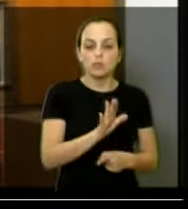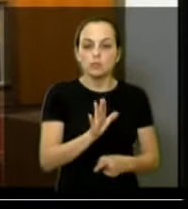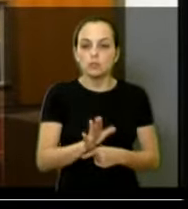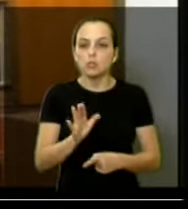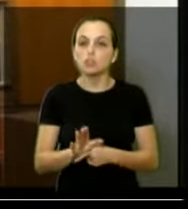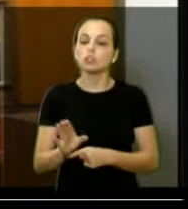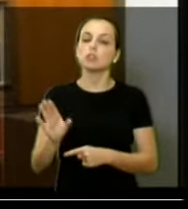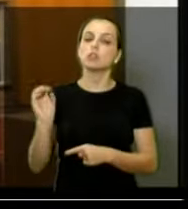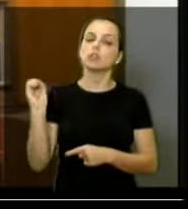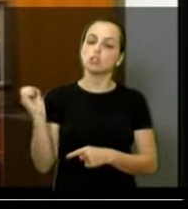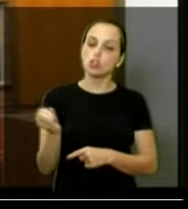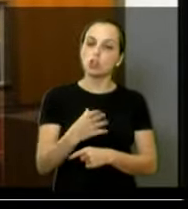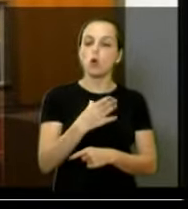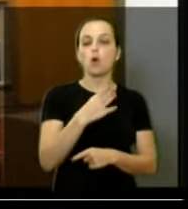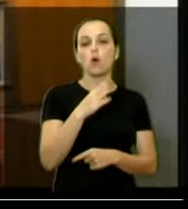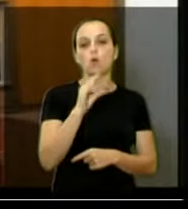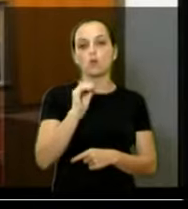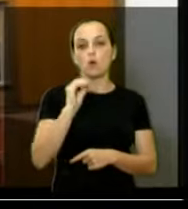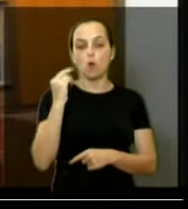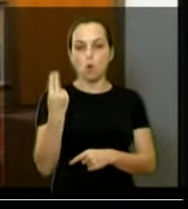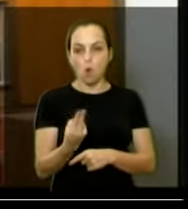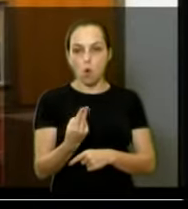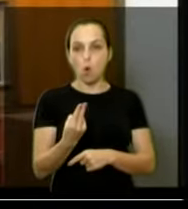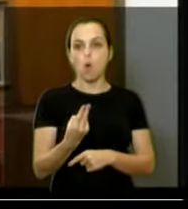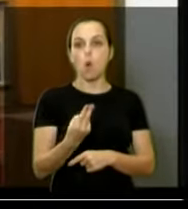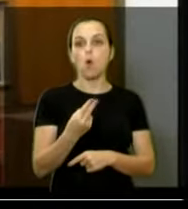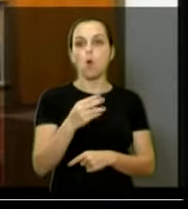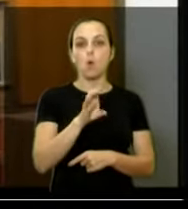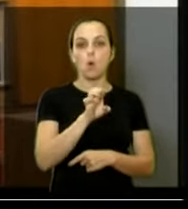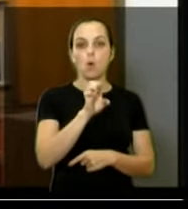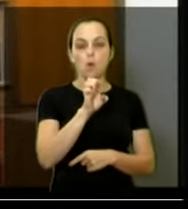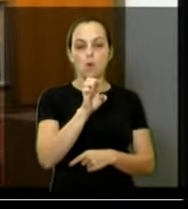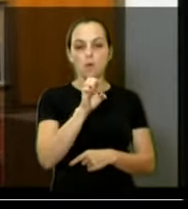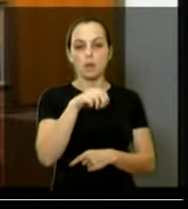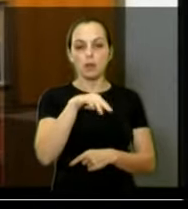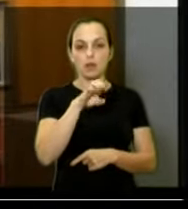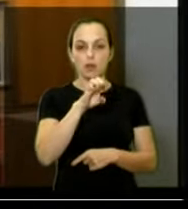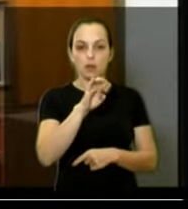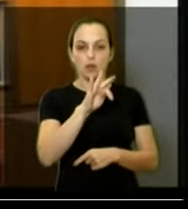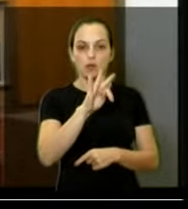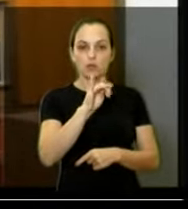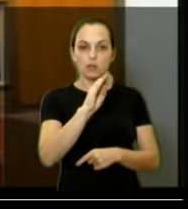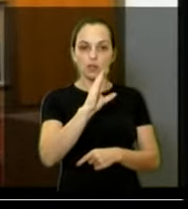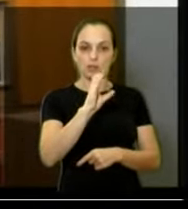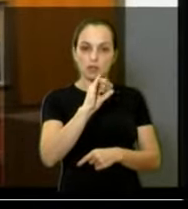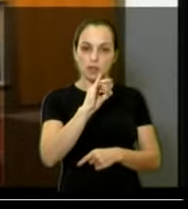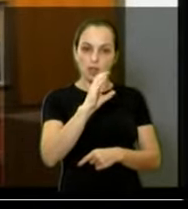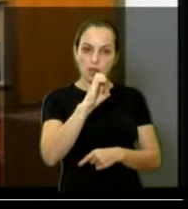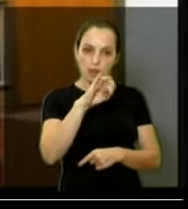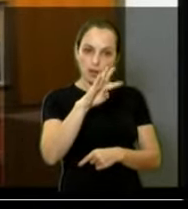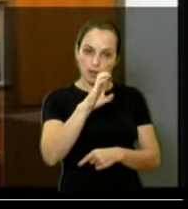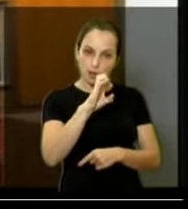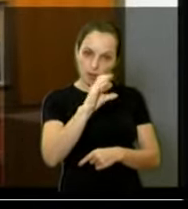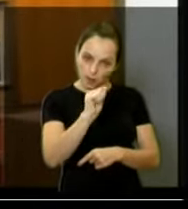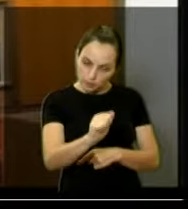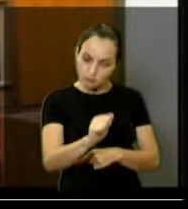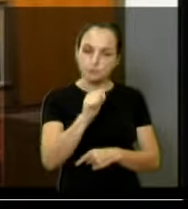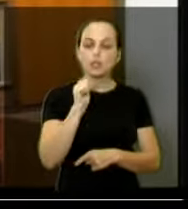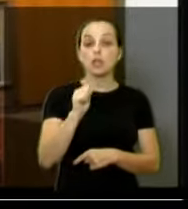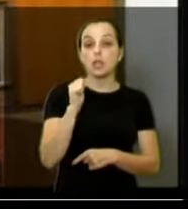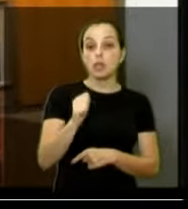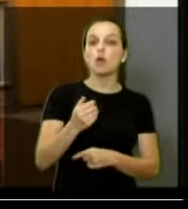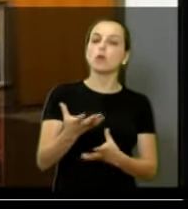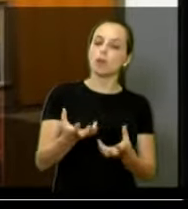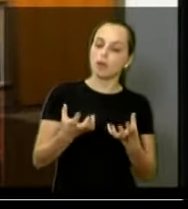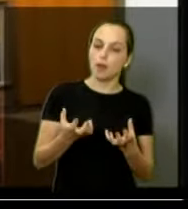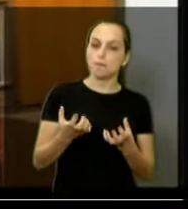na Santa Casa, ou na Beneficiência Portuguesa, que é o que eles pretendem. Gostaria